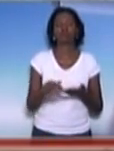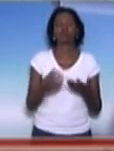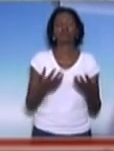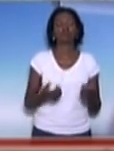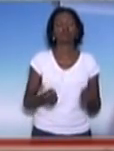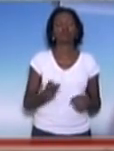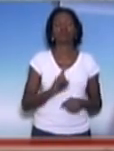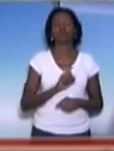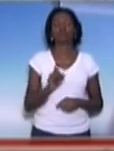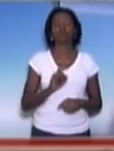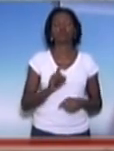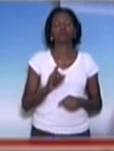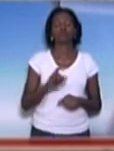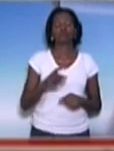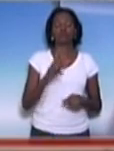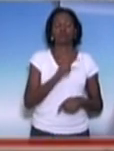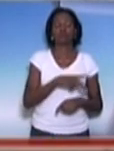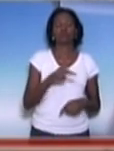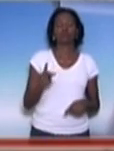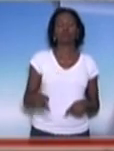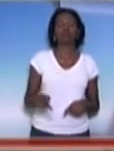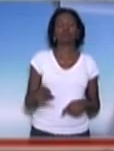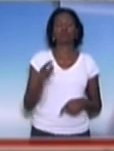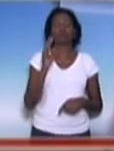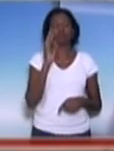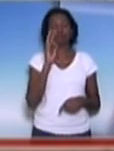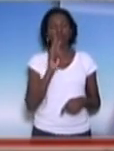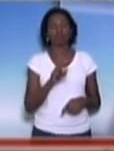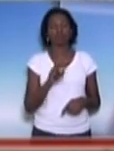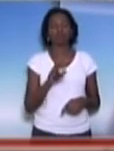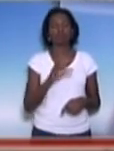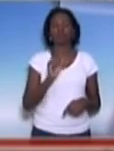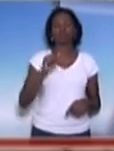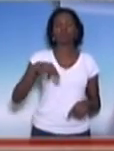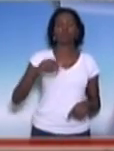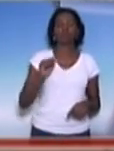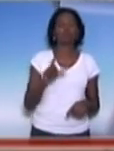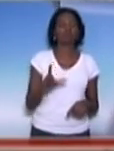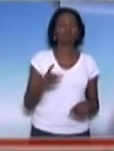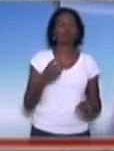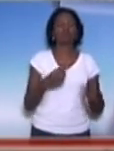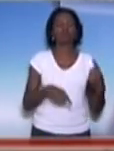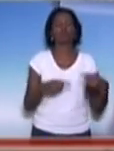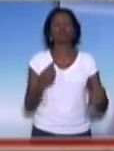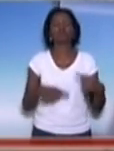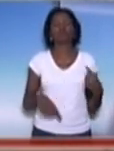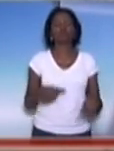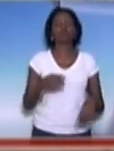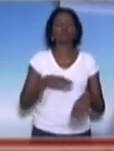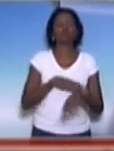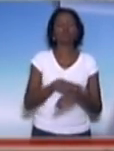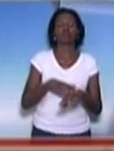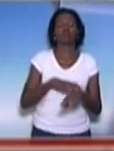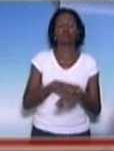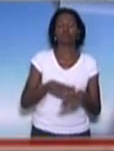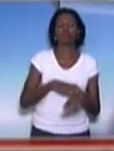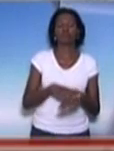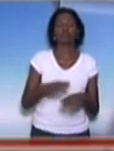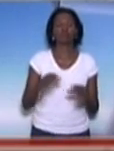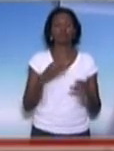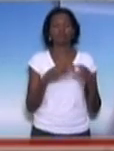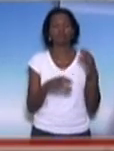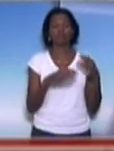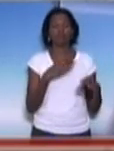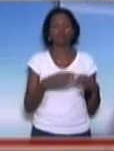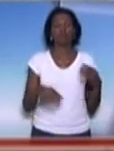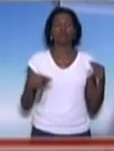negociar, receber os professores, para abrir um canal de discussão, de conversas e de